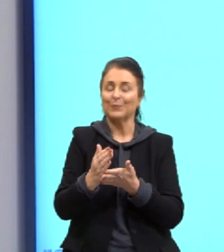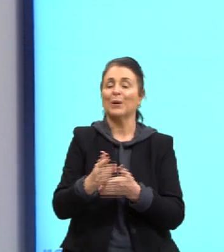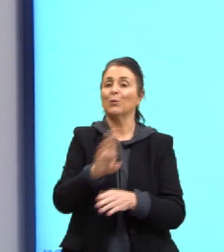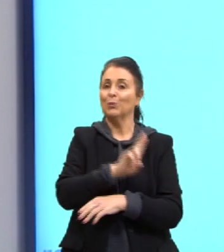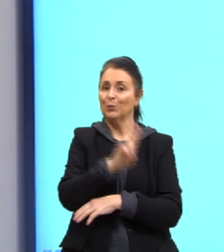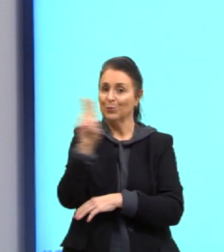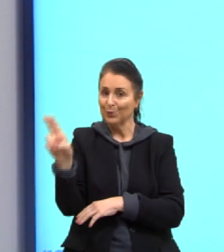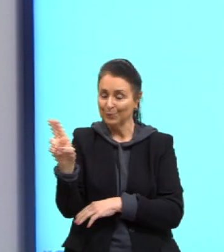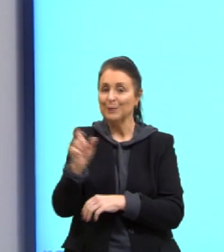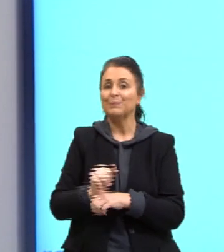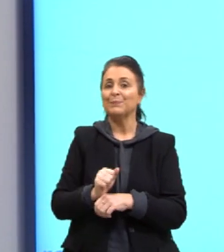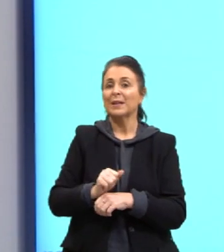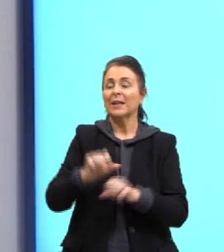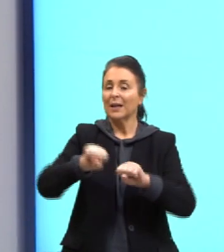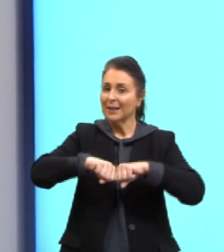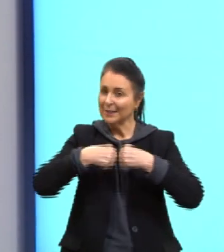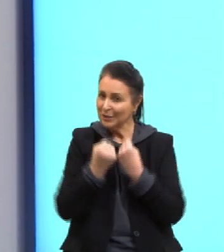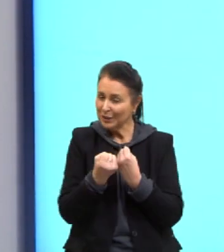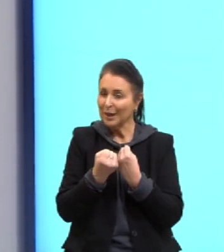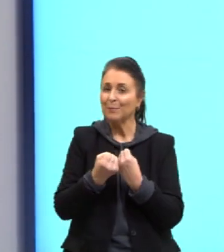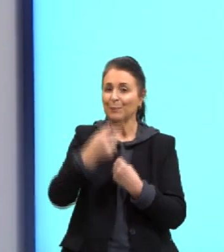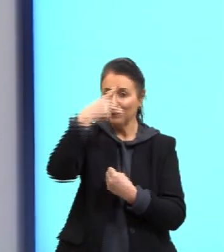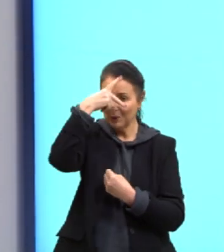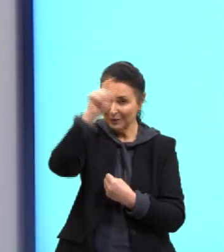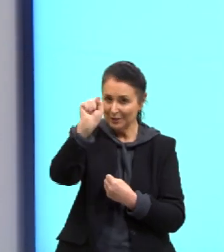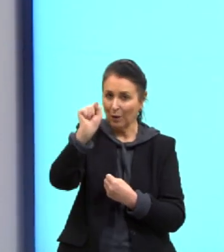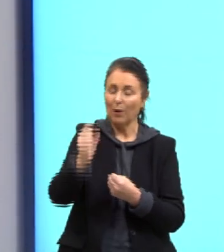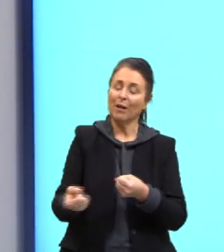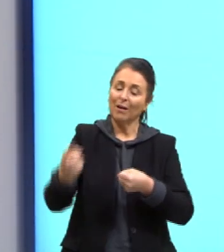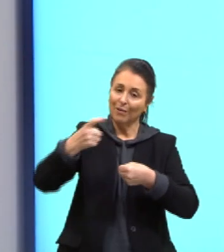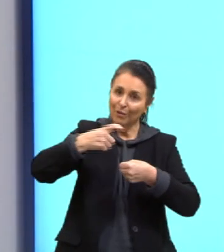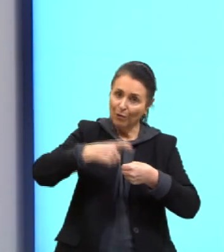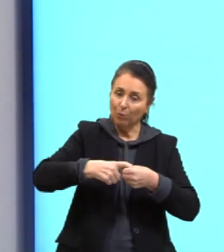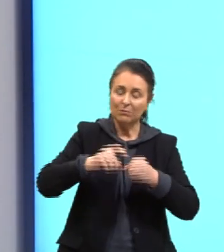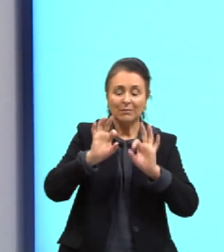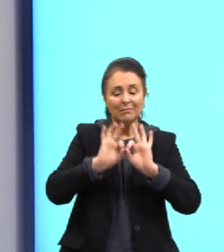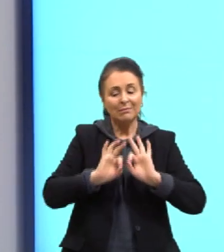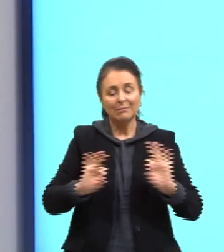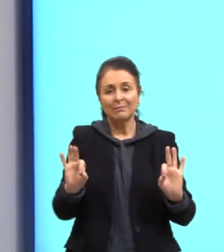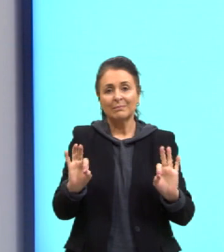elástica. A mola vai voltar ao seu estado natural.